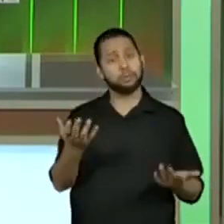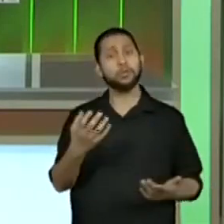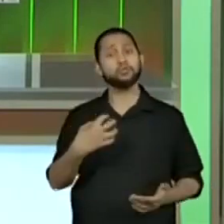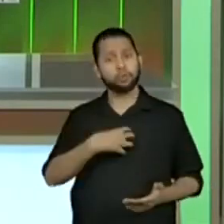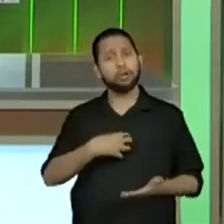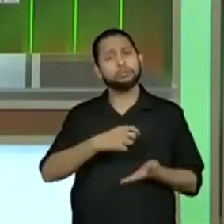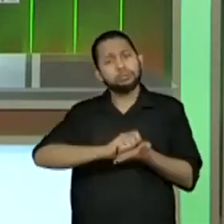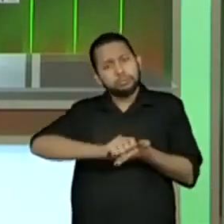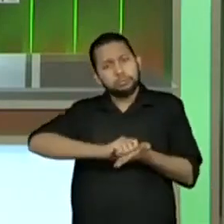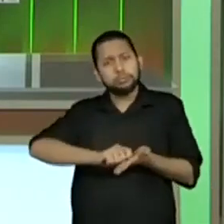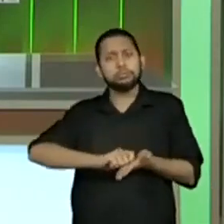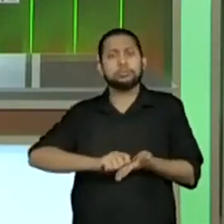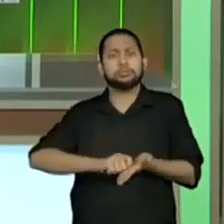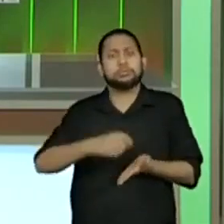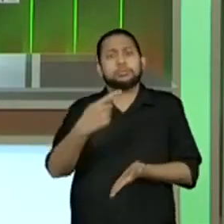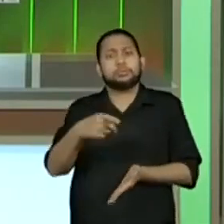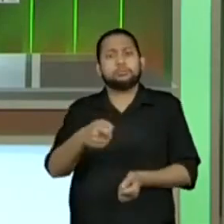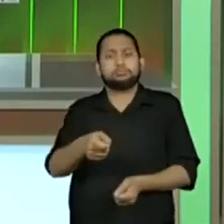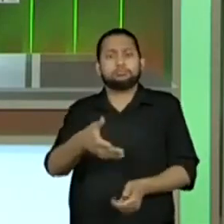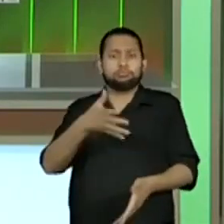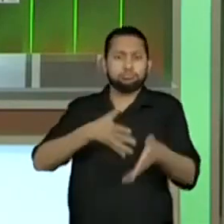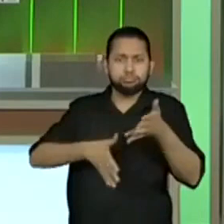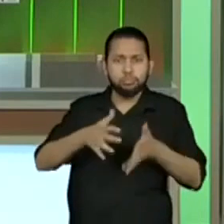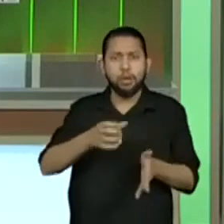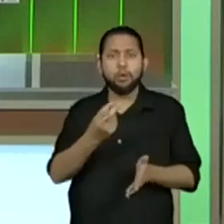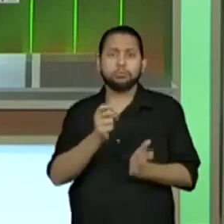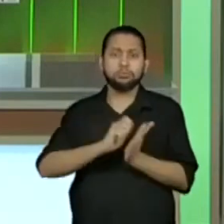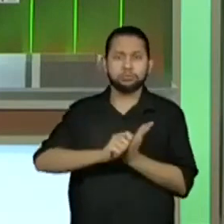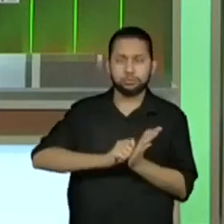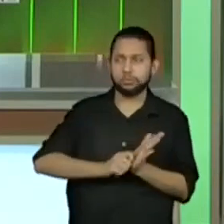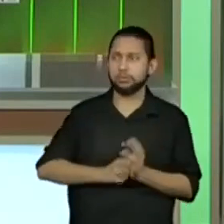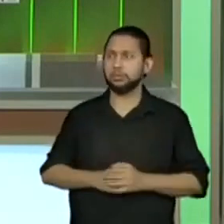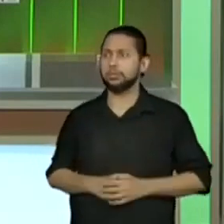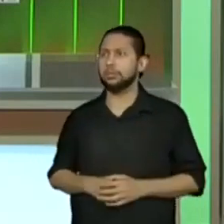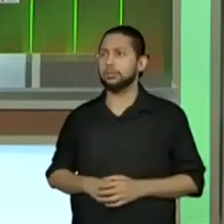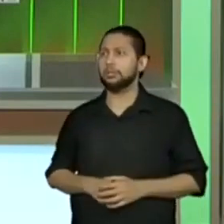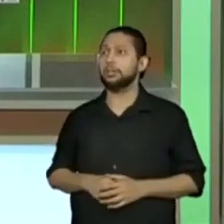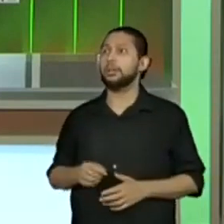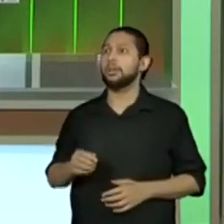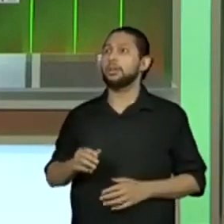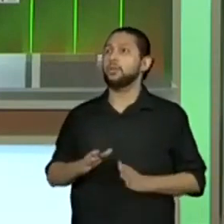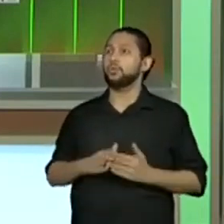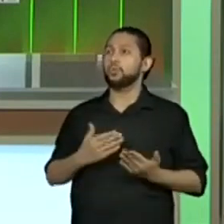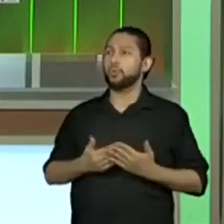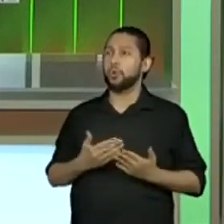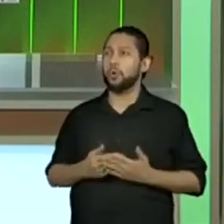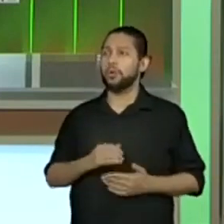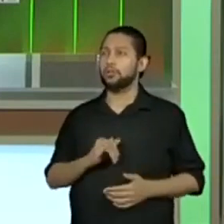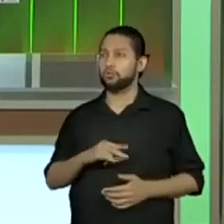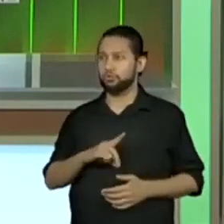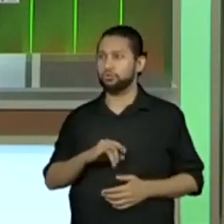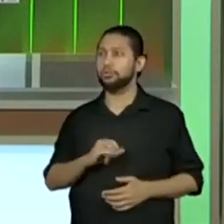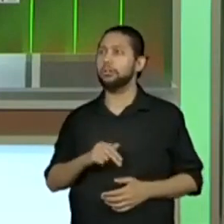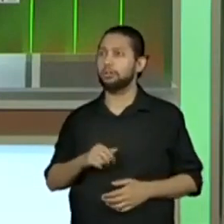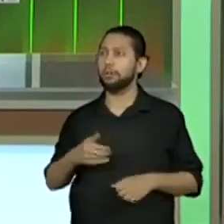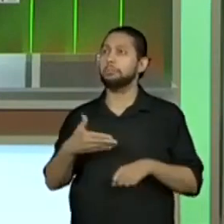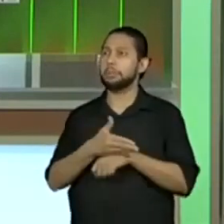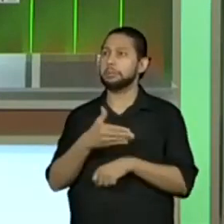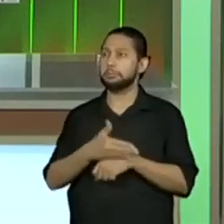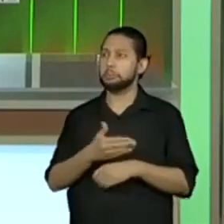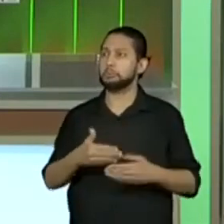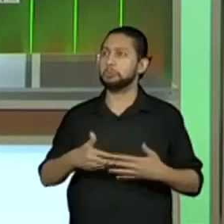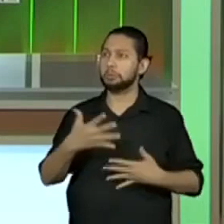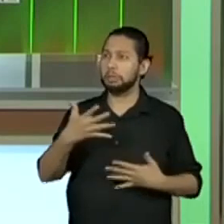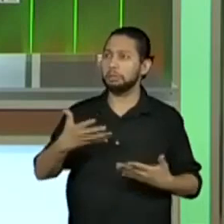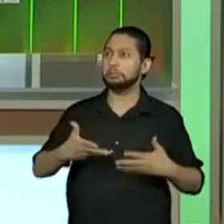maneira de sistematizar. Que bacana! A Pro Sandra está apontando que os alunos da escola indiana estão participando do chat, estão